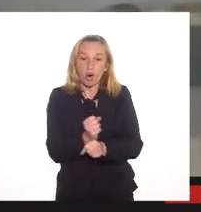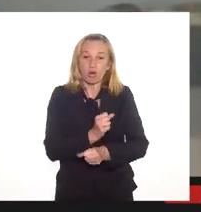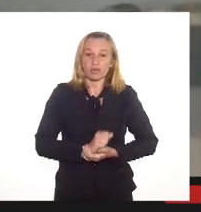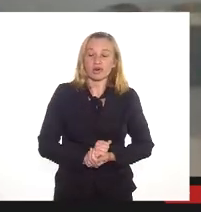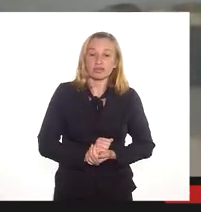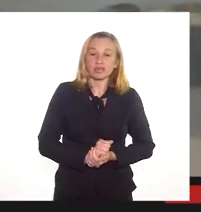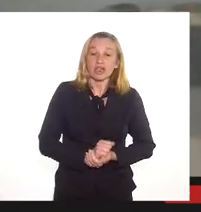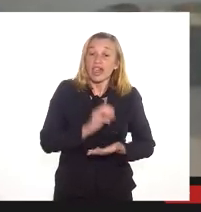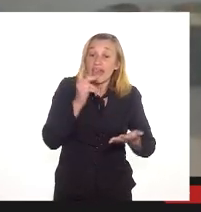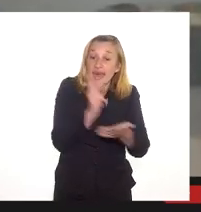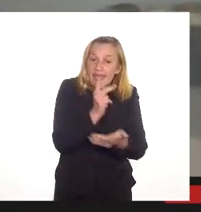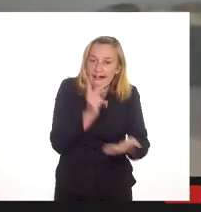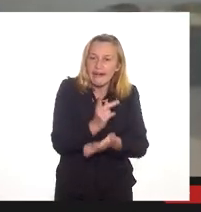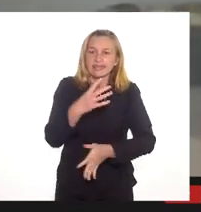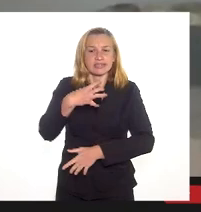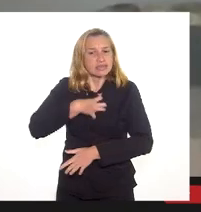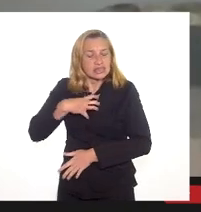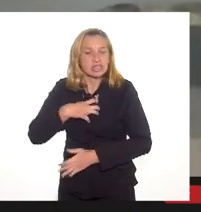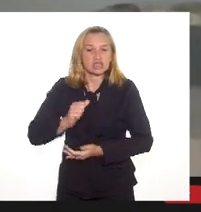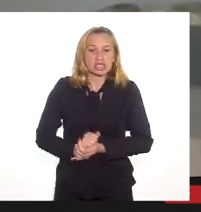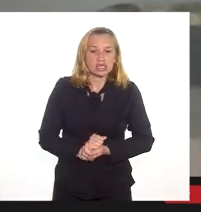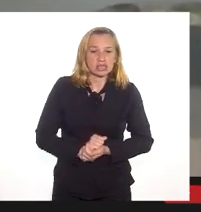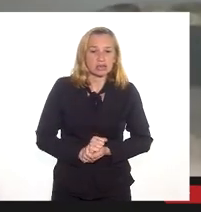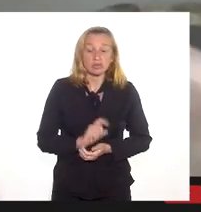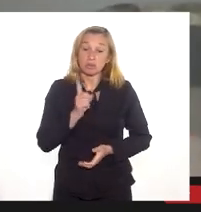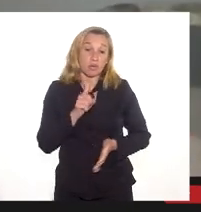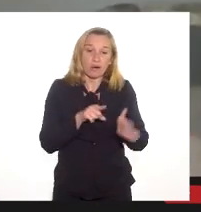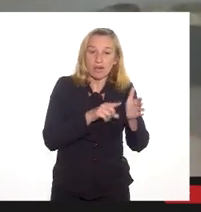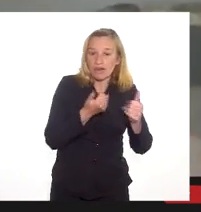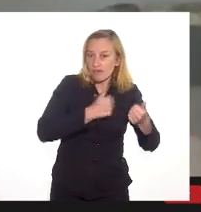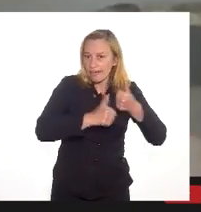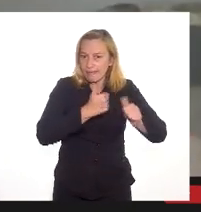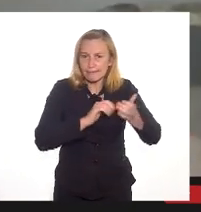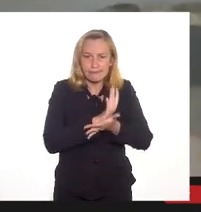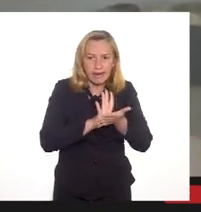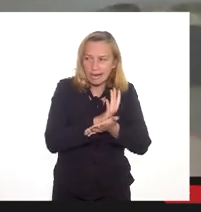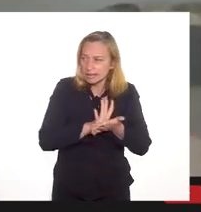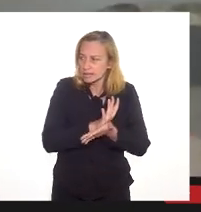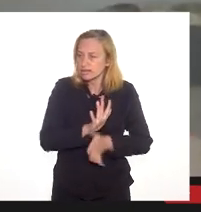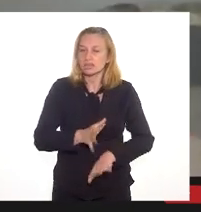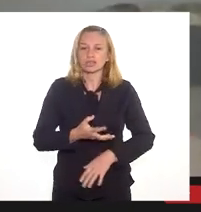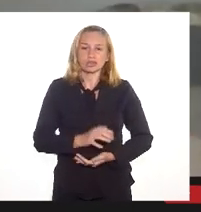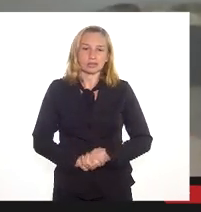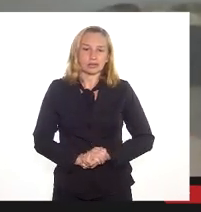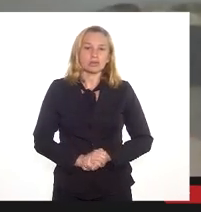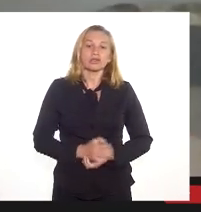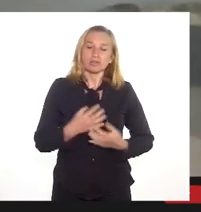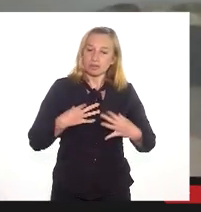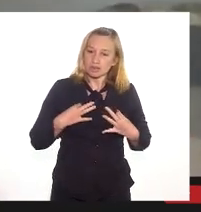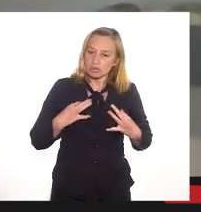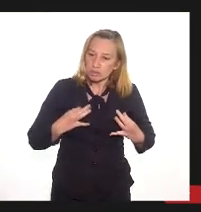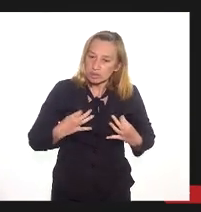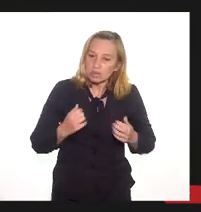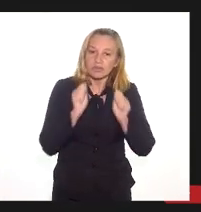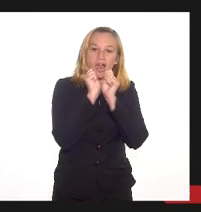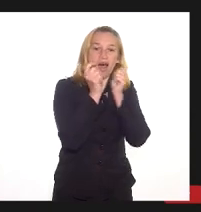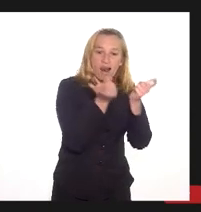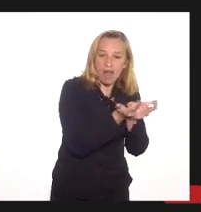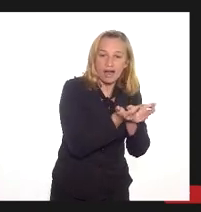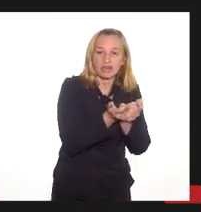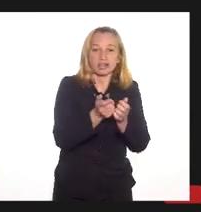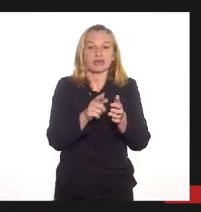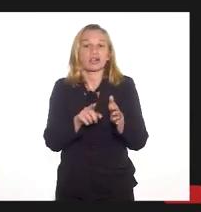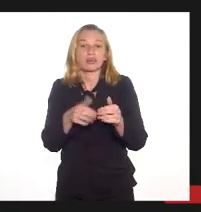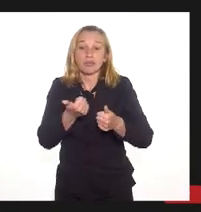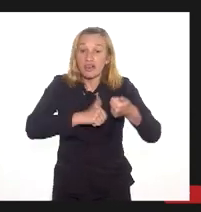irresponsável nesse sentido, não está sendo avaliado. E já de antemão, eu queria me colocar à disposição da LERJ para avaliar